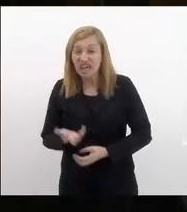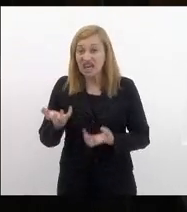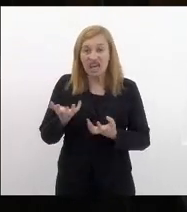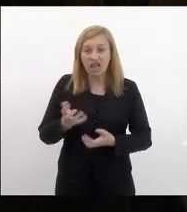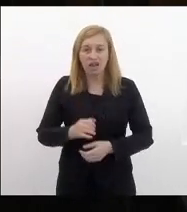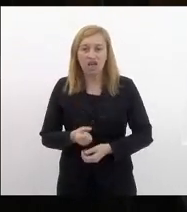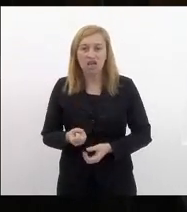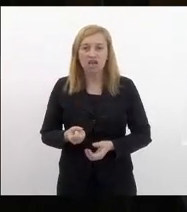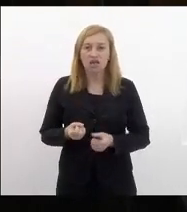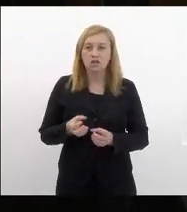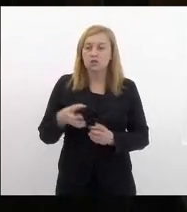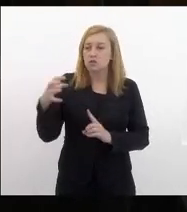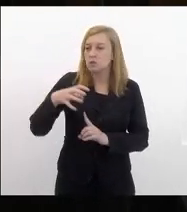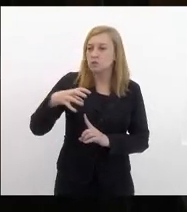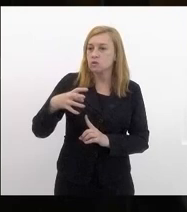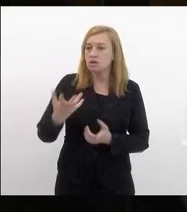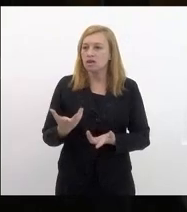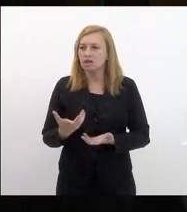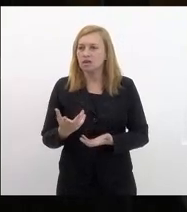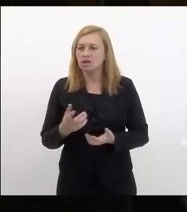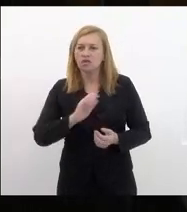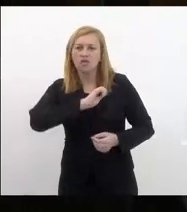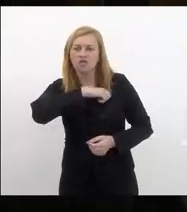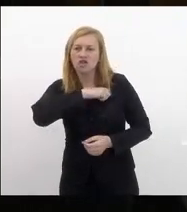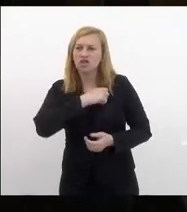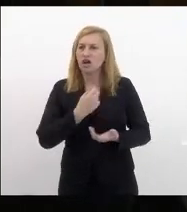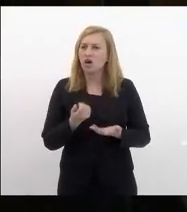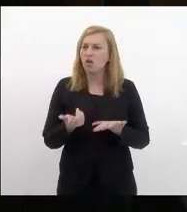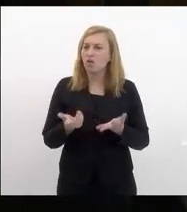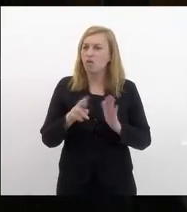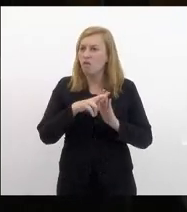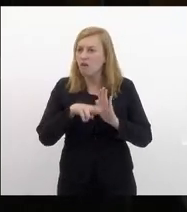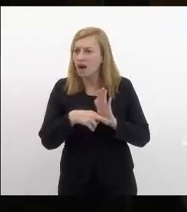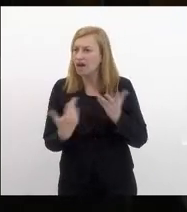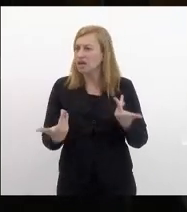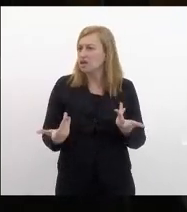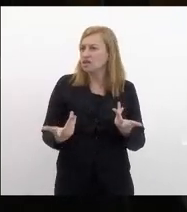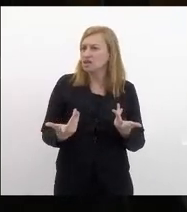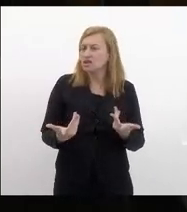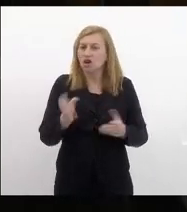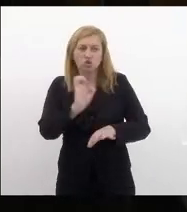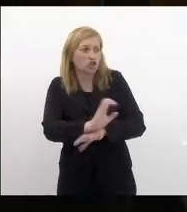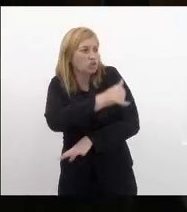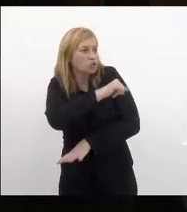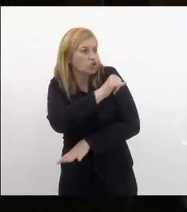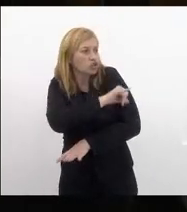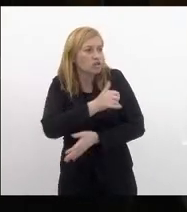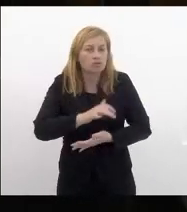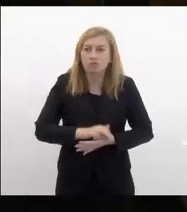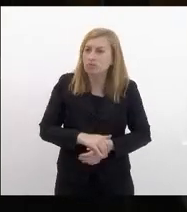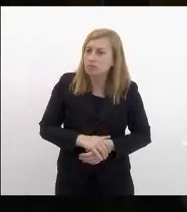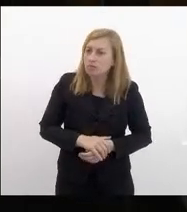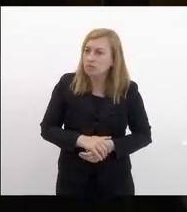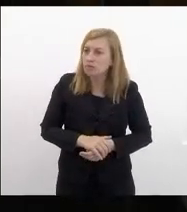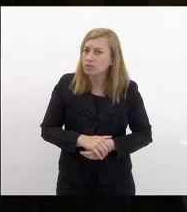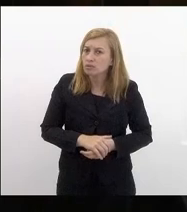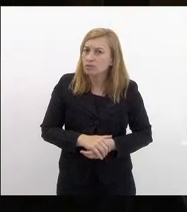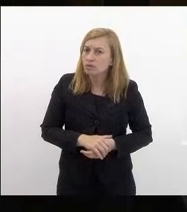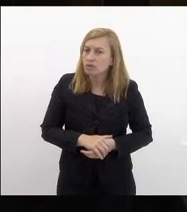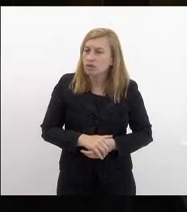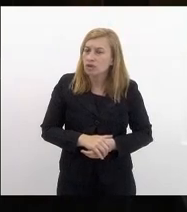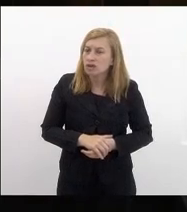impor um regime de recuperação fiscal ao estado do Rio de Janeiro que